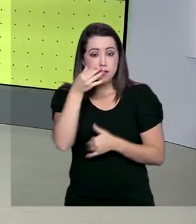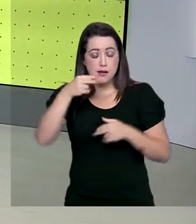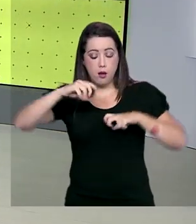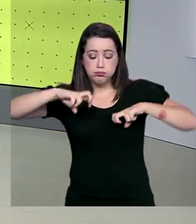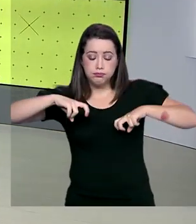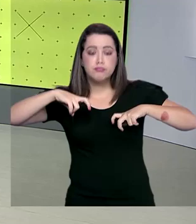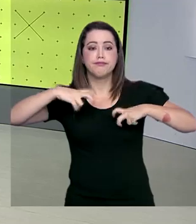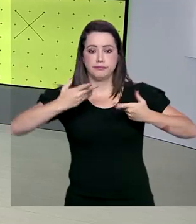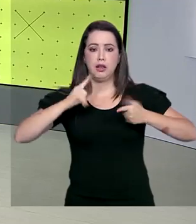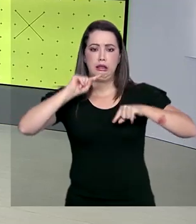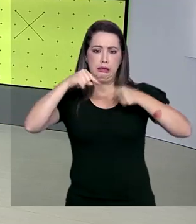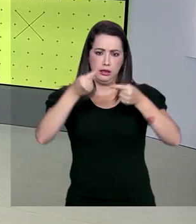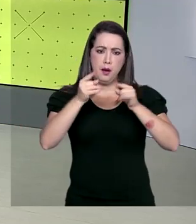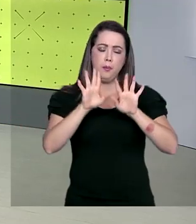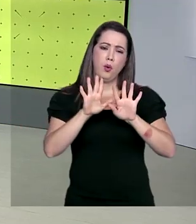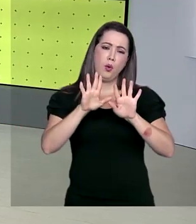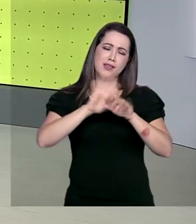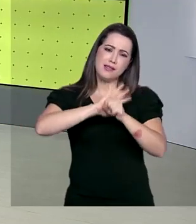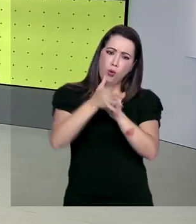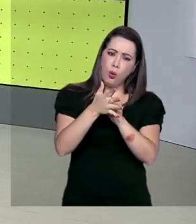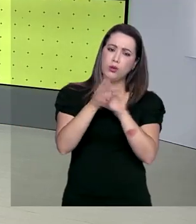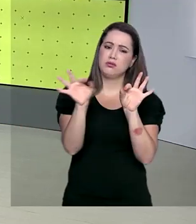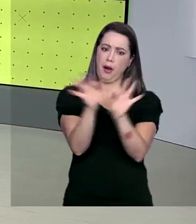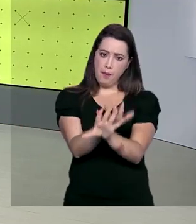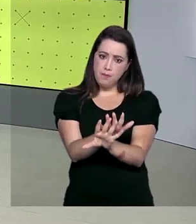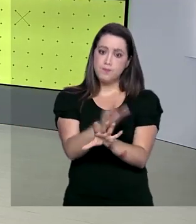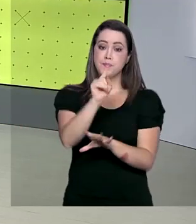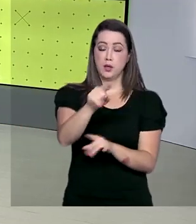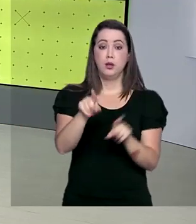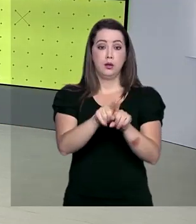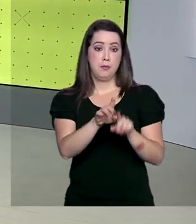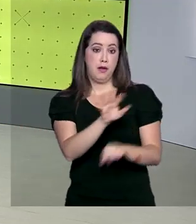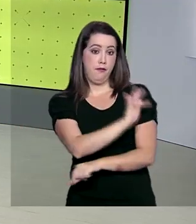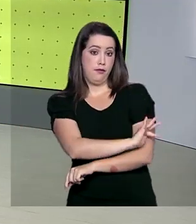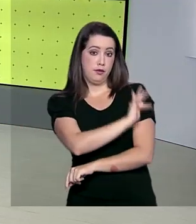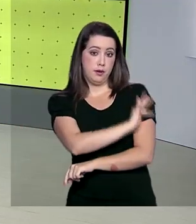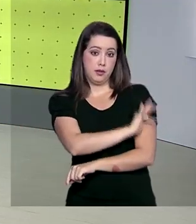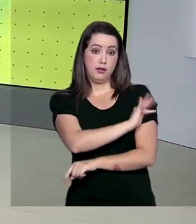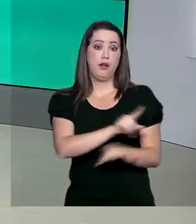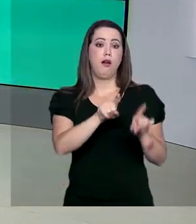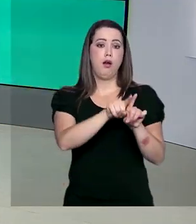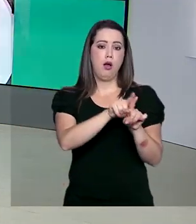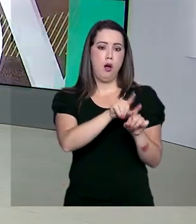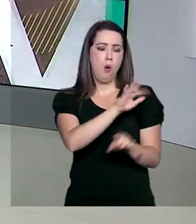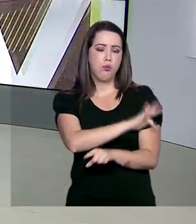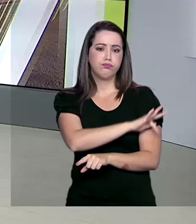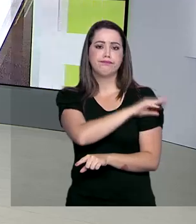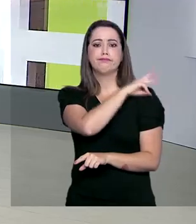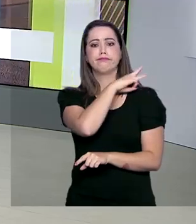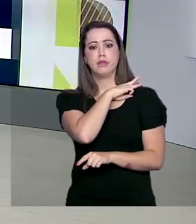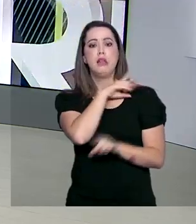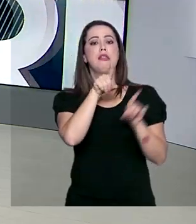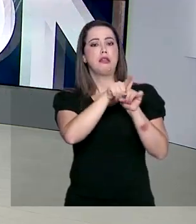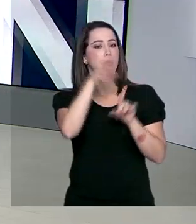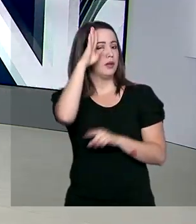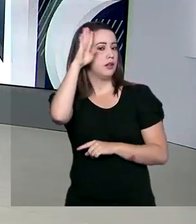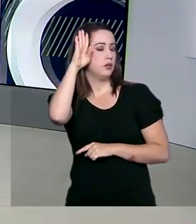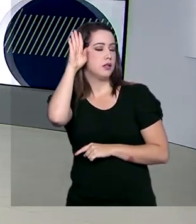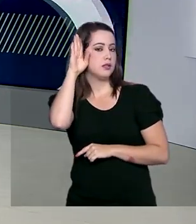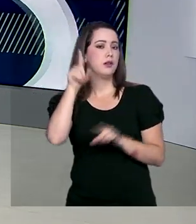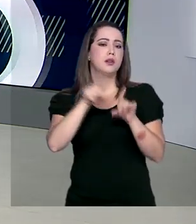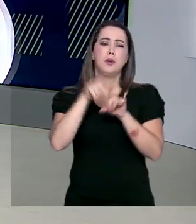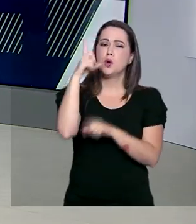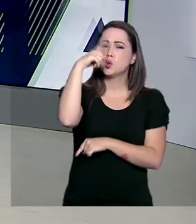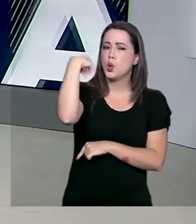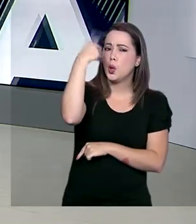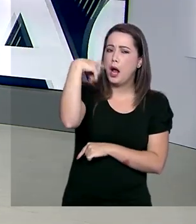quando a pandemia acabar. A medida vale tanto para a educação básica quanto para o ensino superior. A jornada escolar também poderá ser ampliada